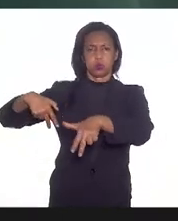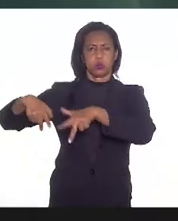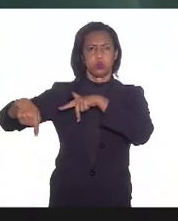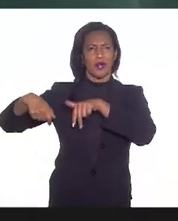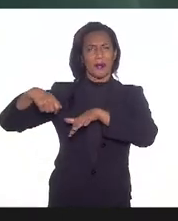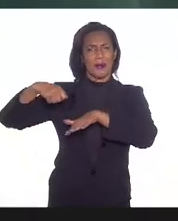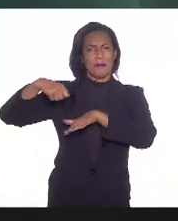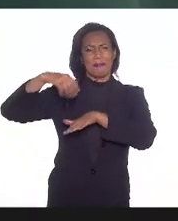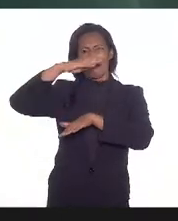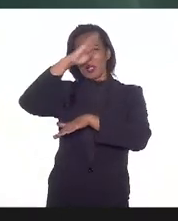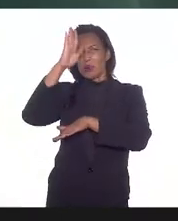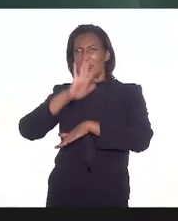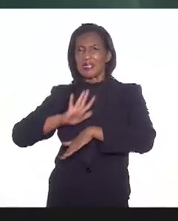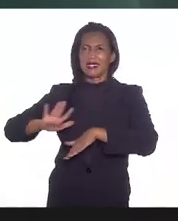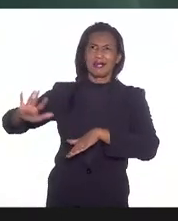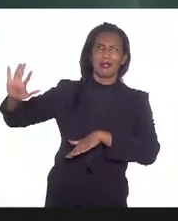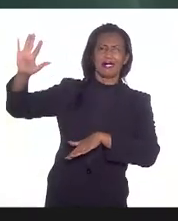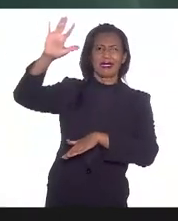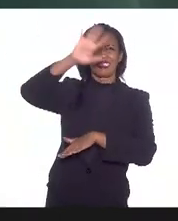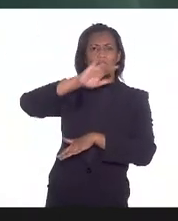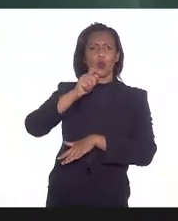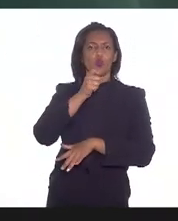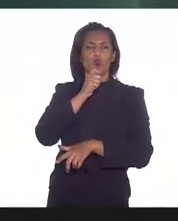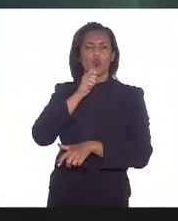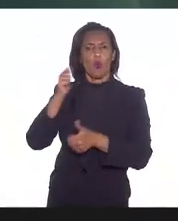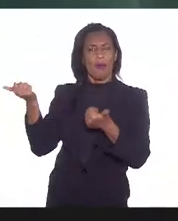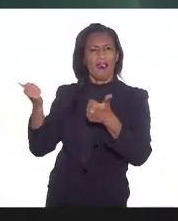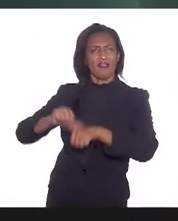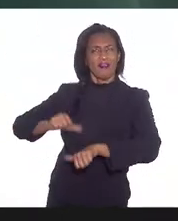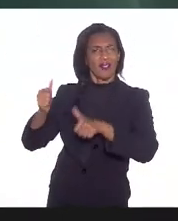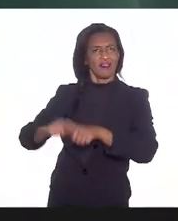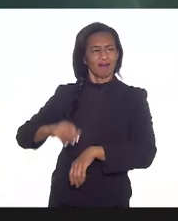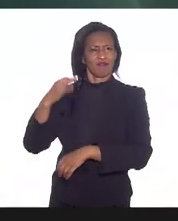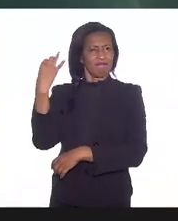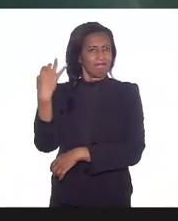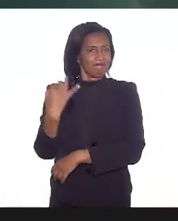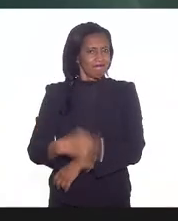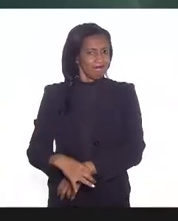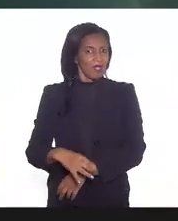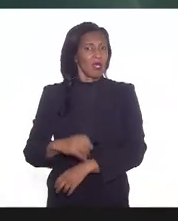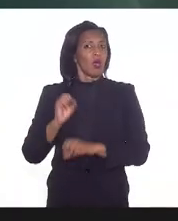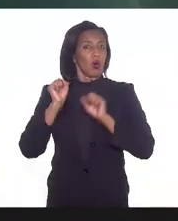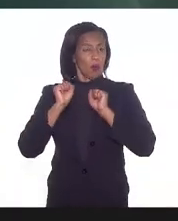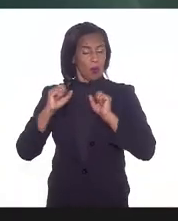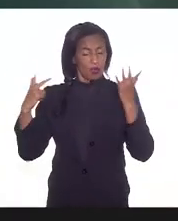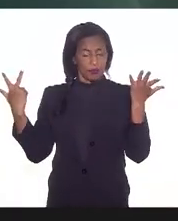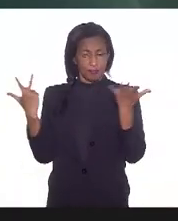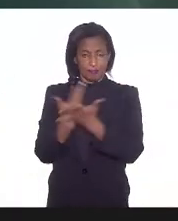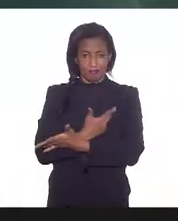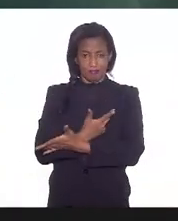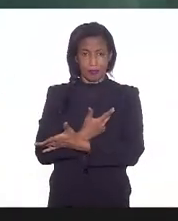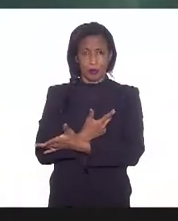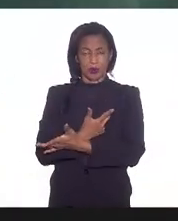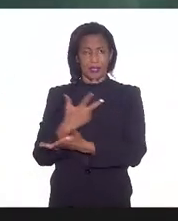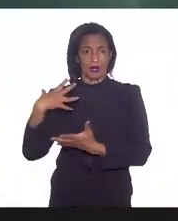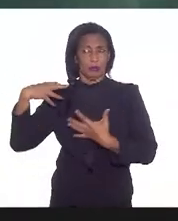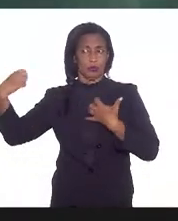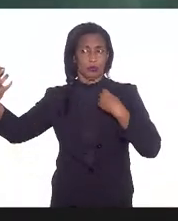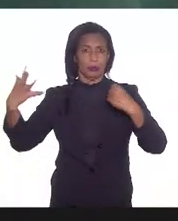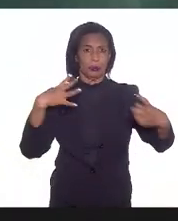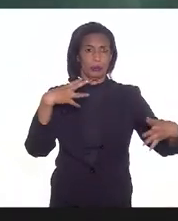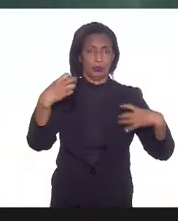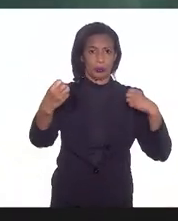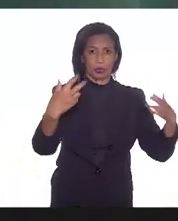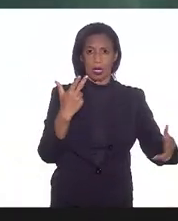sem uma avaliação epidemiológica adequada da transmissibilidade da COVID